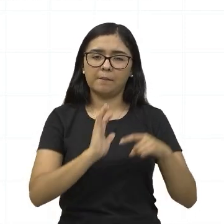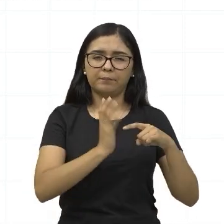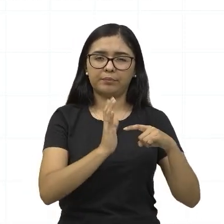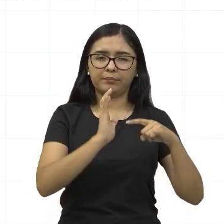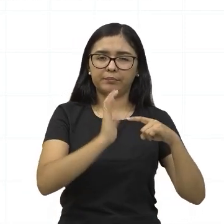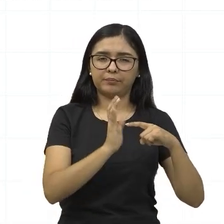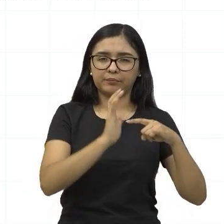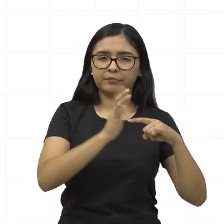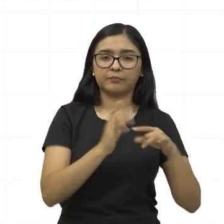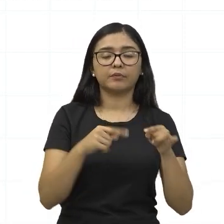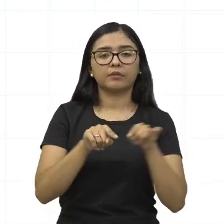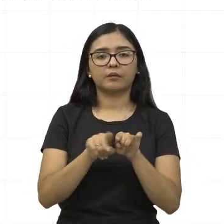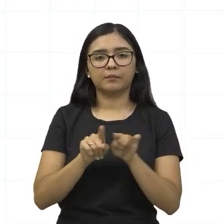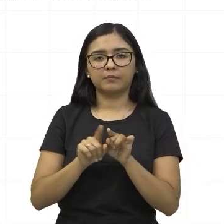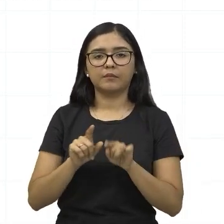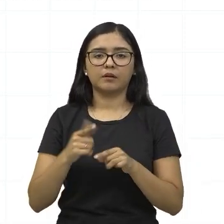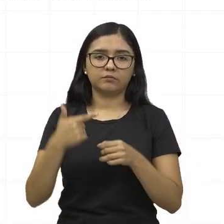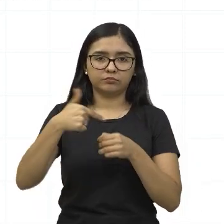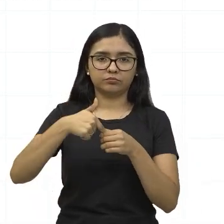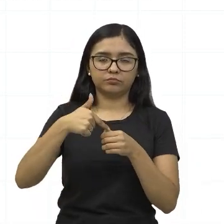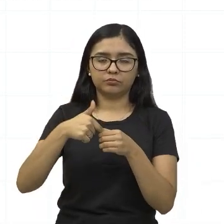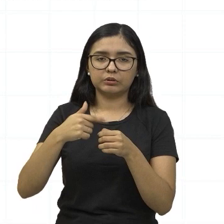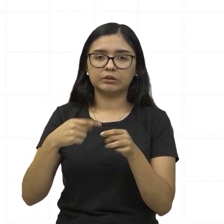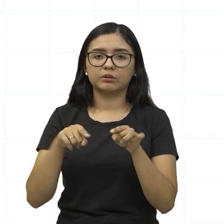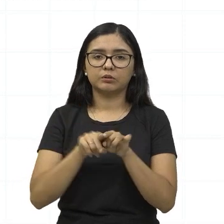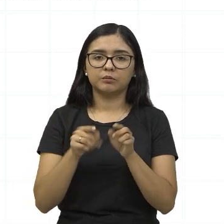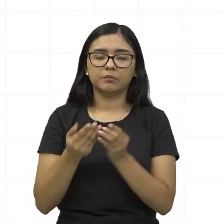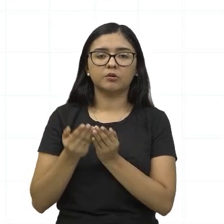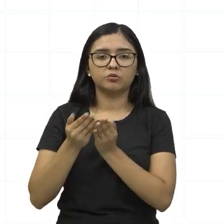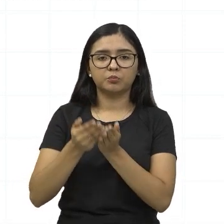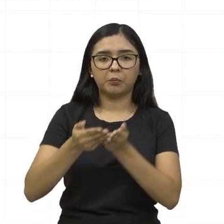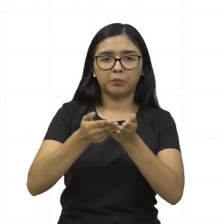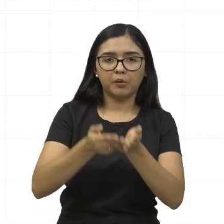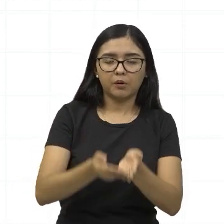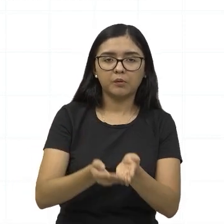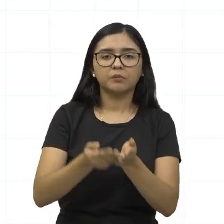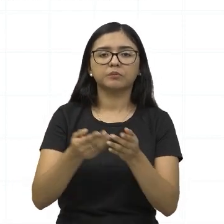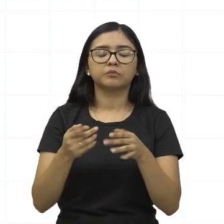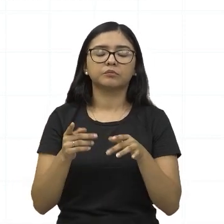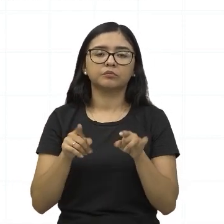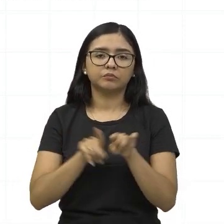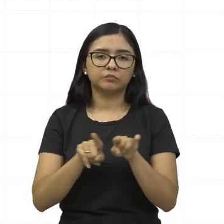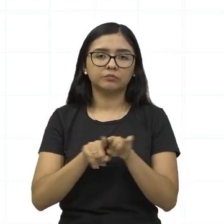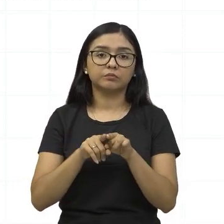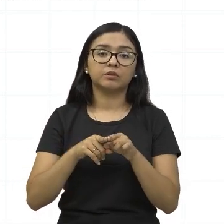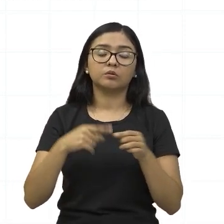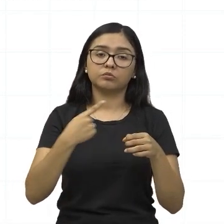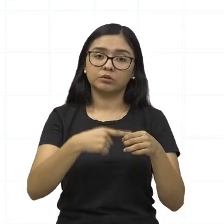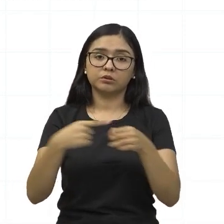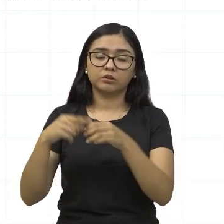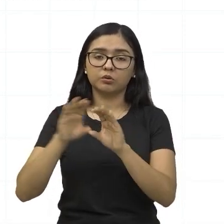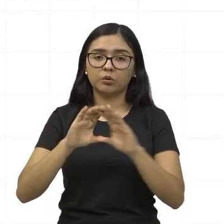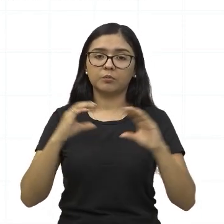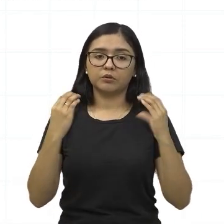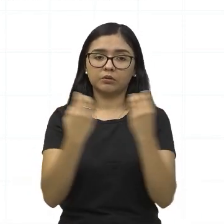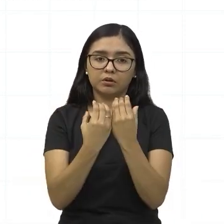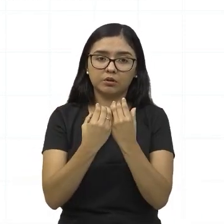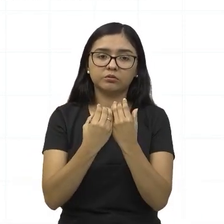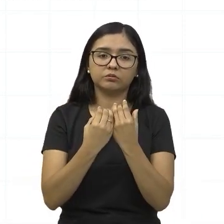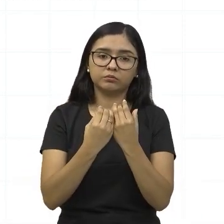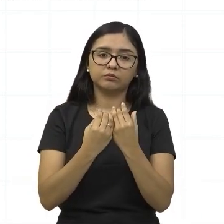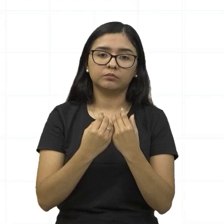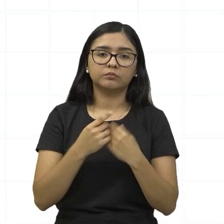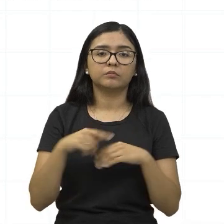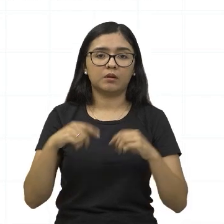né, também como combustível para os veículos. Então, cidades e comunidades inteiras, né, muitas